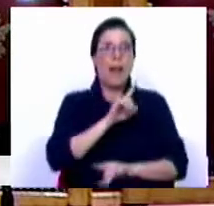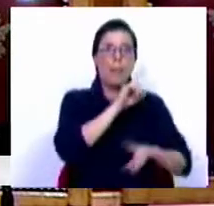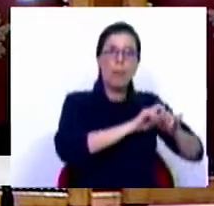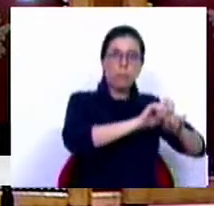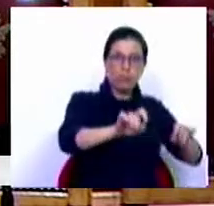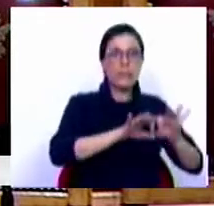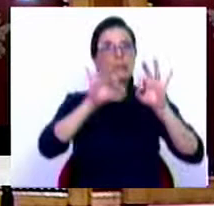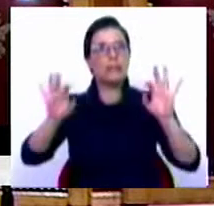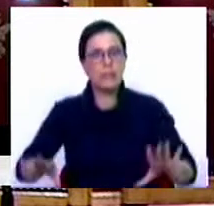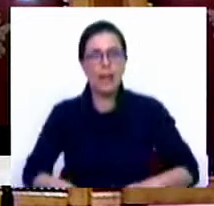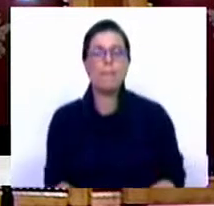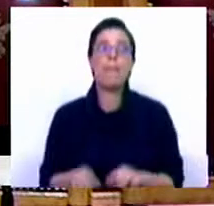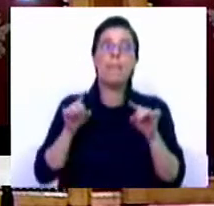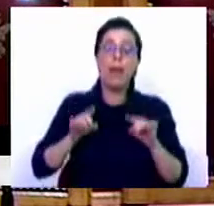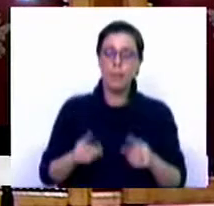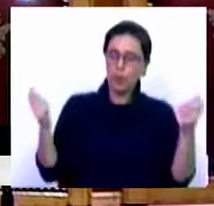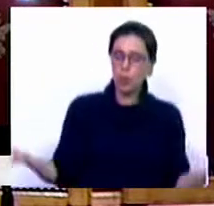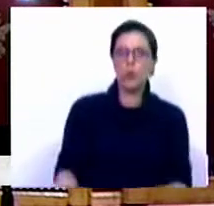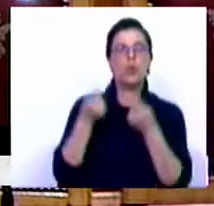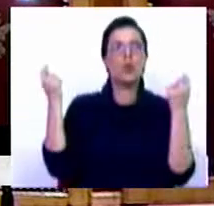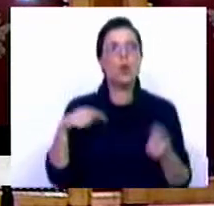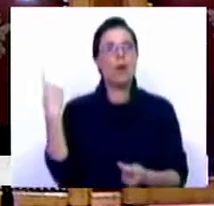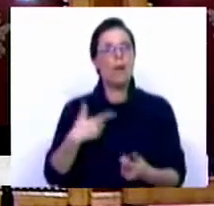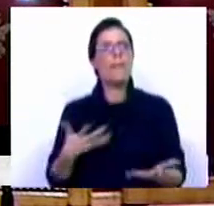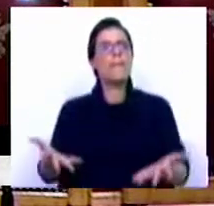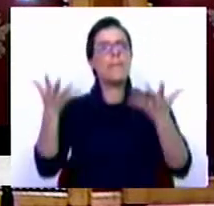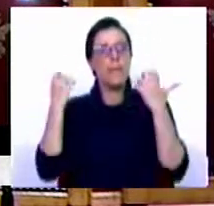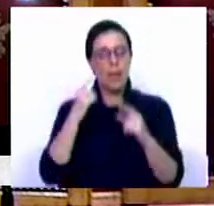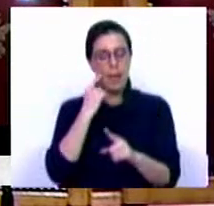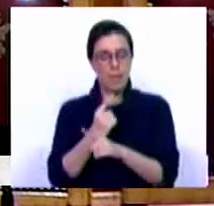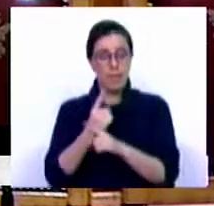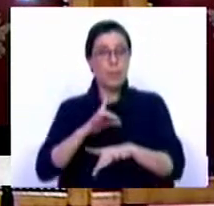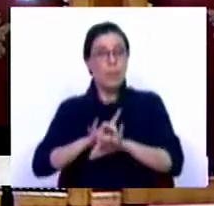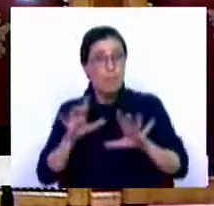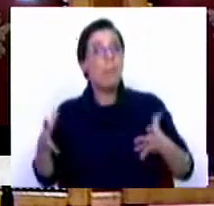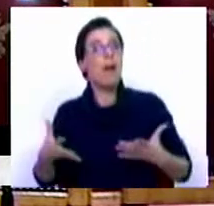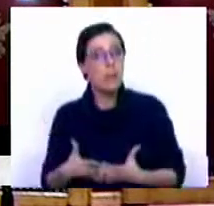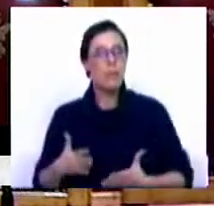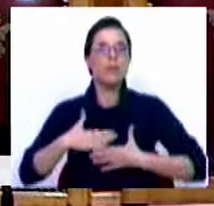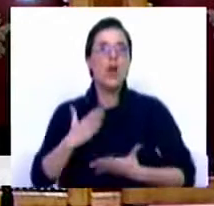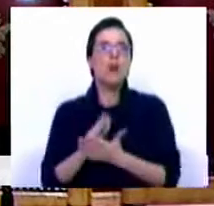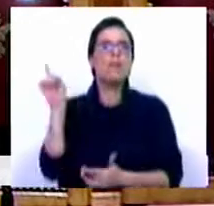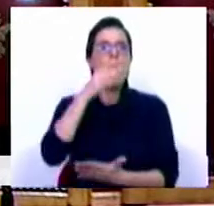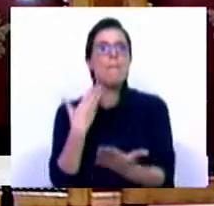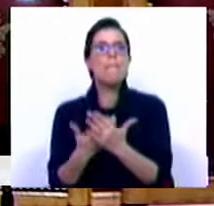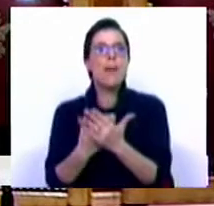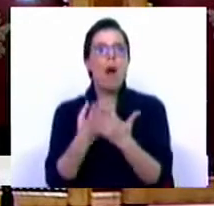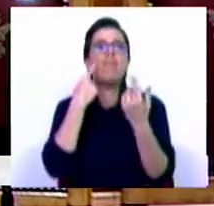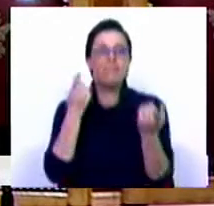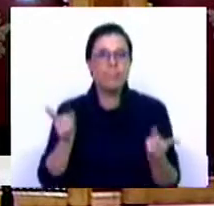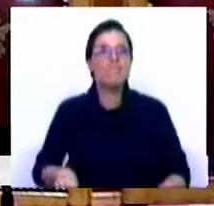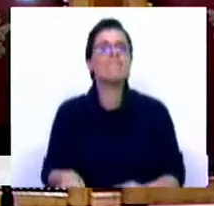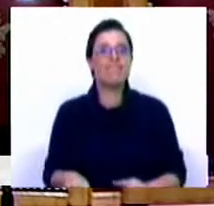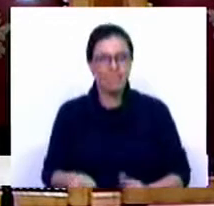no primeiro período. Este era, afinal, o slogan que todos queríamos. Porque mesmo em tempos de pandemia, a nossa escola provou, uma vez mais,